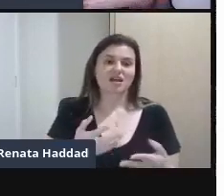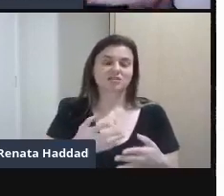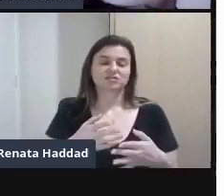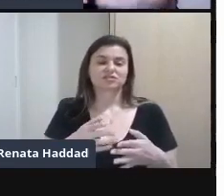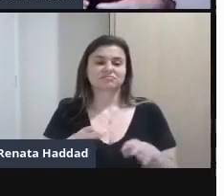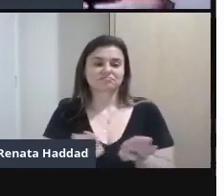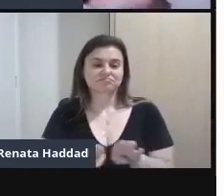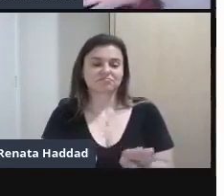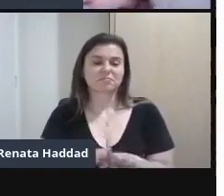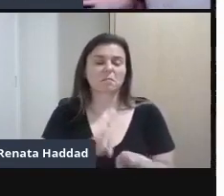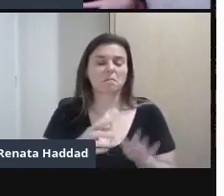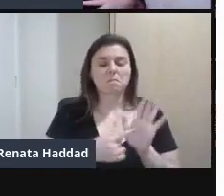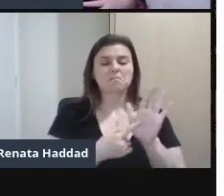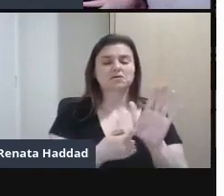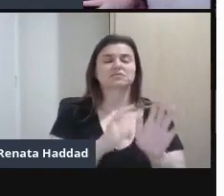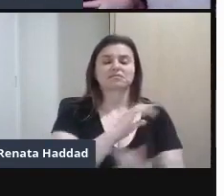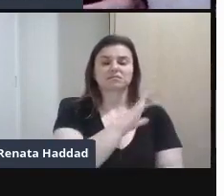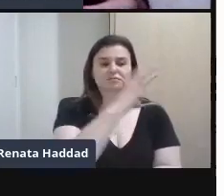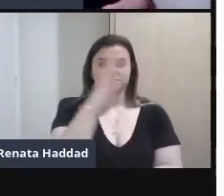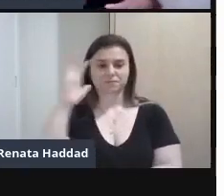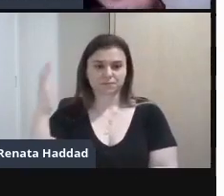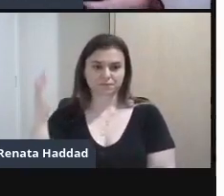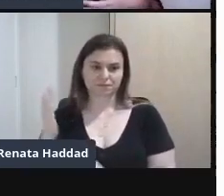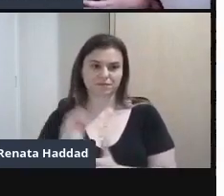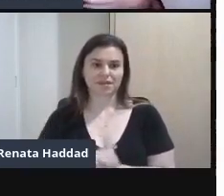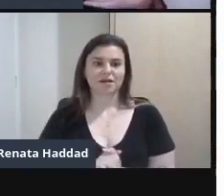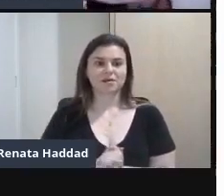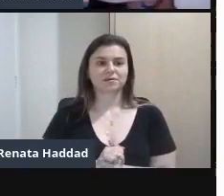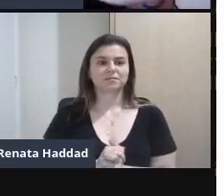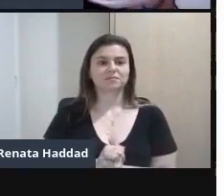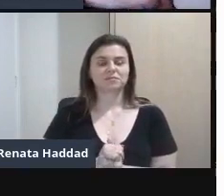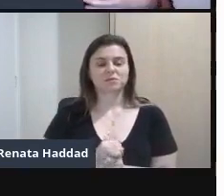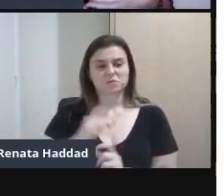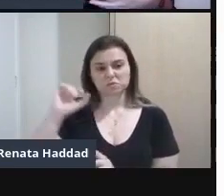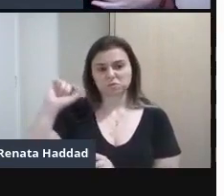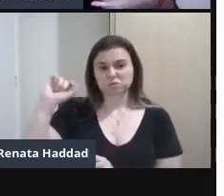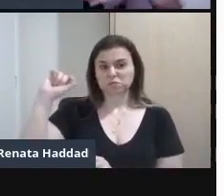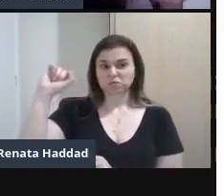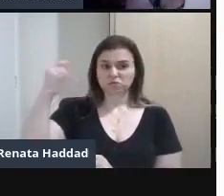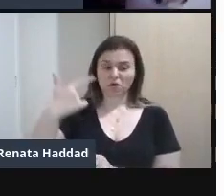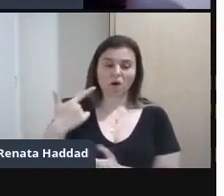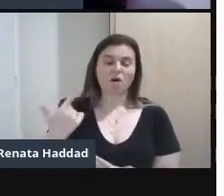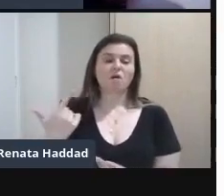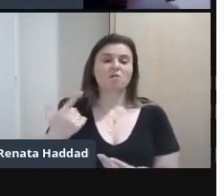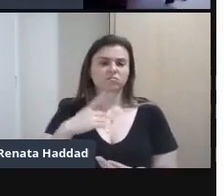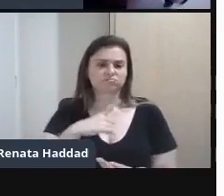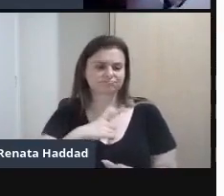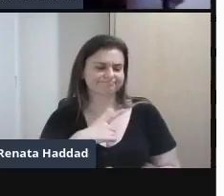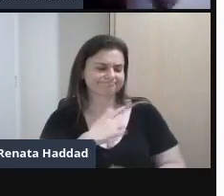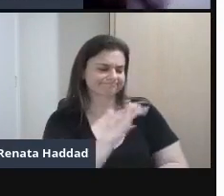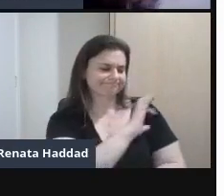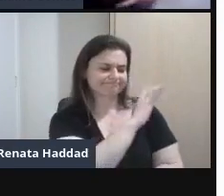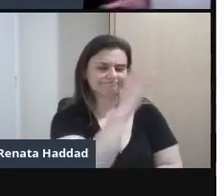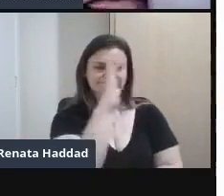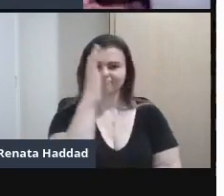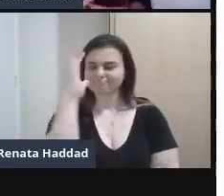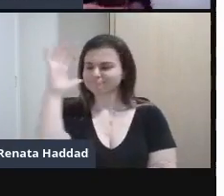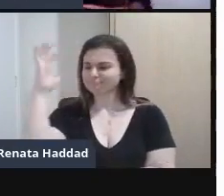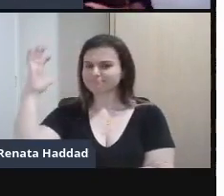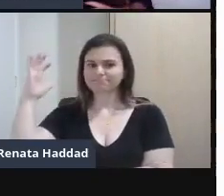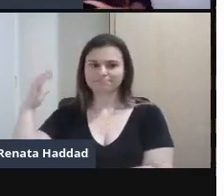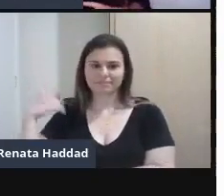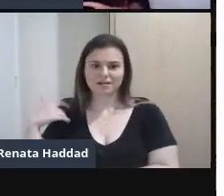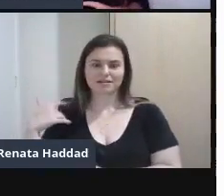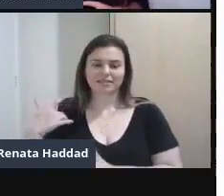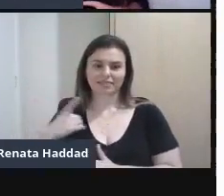Da fauna Da flora Do sol Do céu azul Da natureza Totalmente invadindo Todos